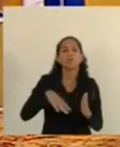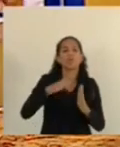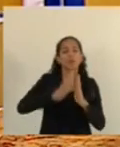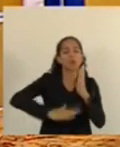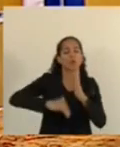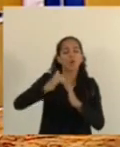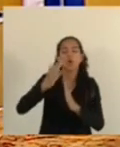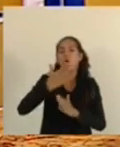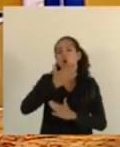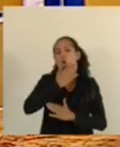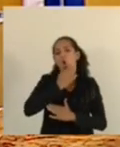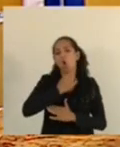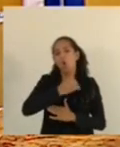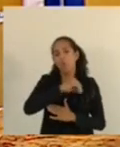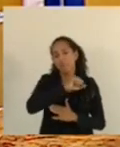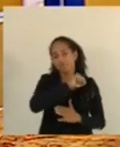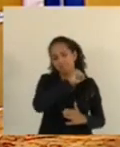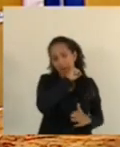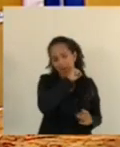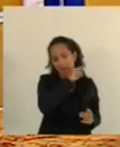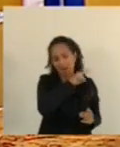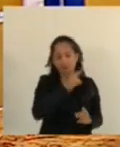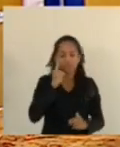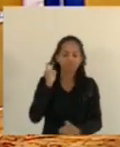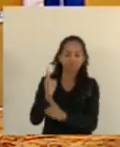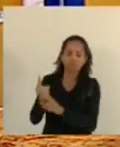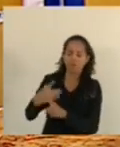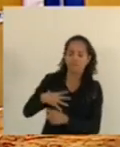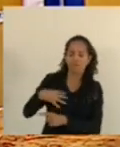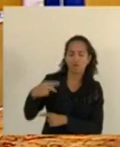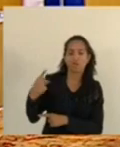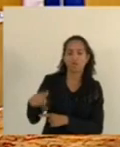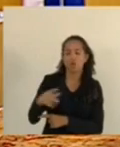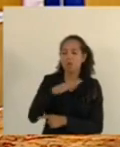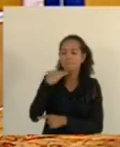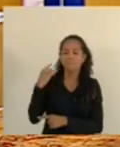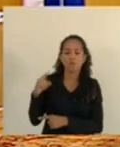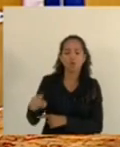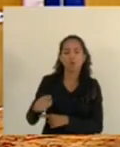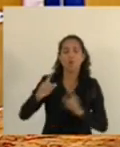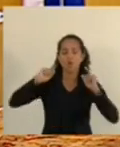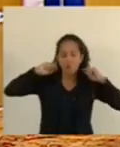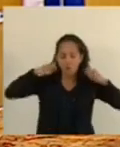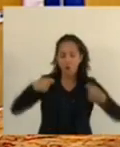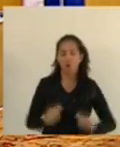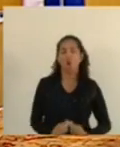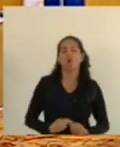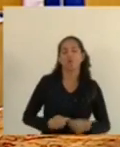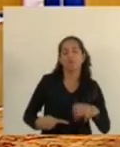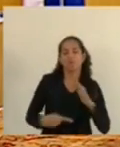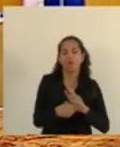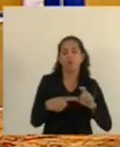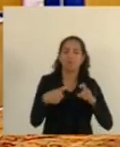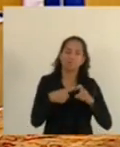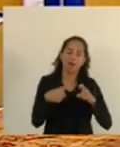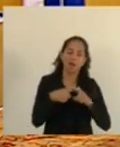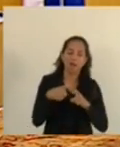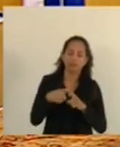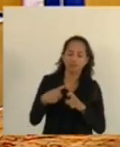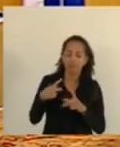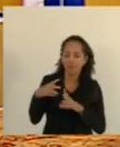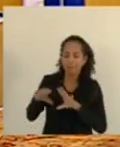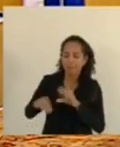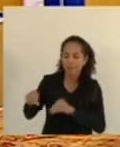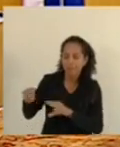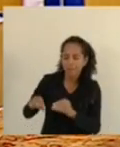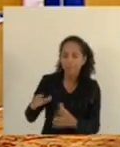pai que perdeu o filho foi obrigado a vestir uma roupa de auxiliar de experiência médio-legal para auxiliar na necrópsia do seu filho.